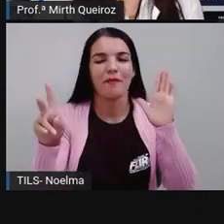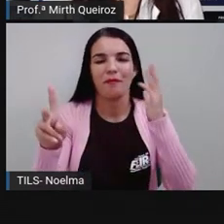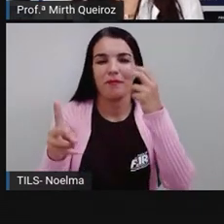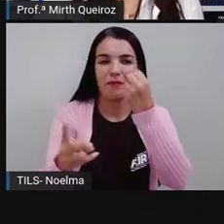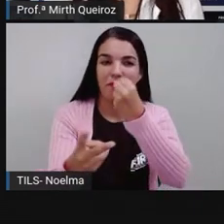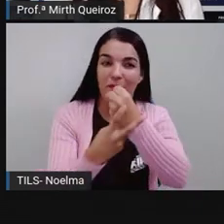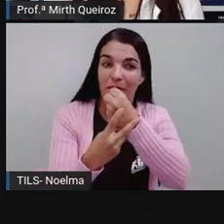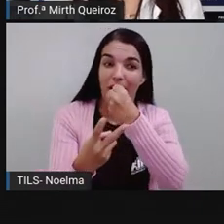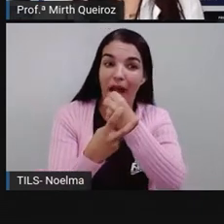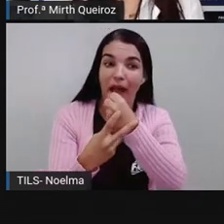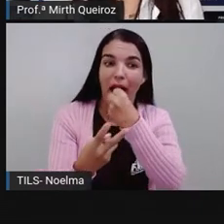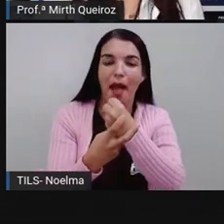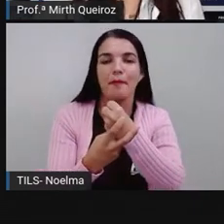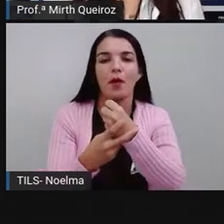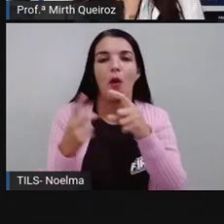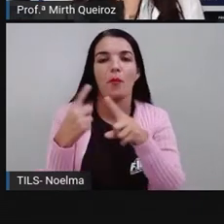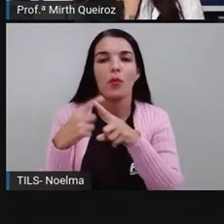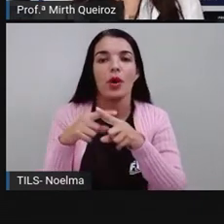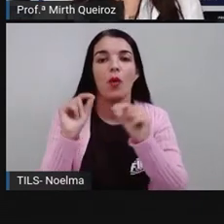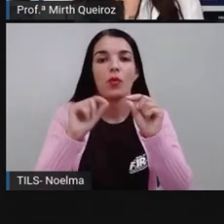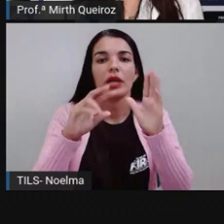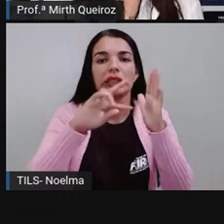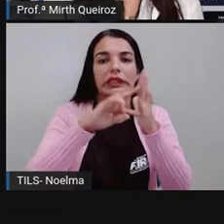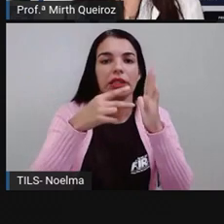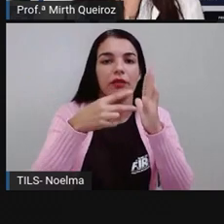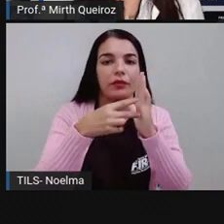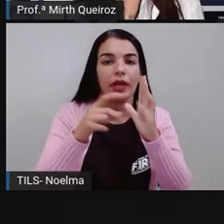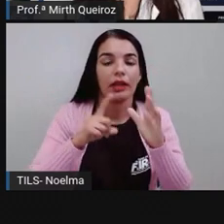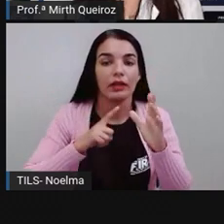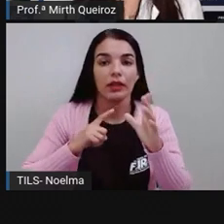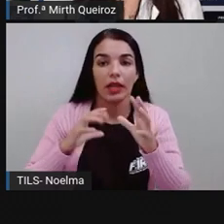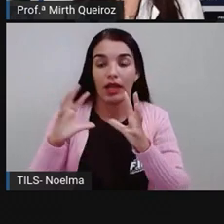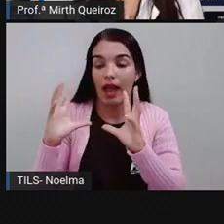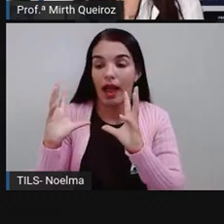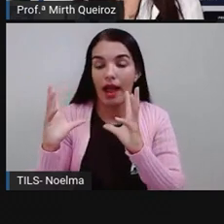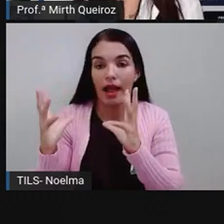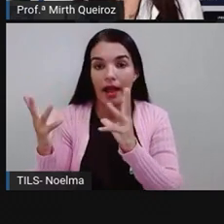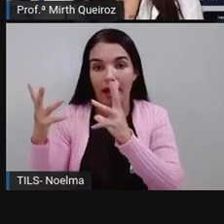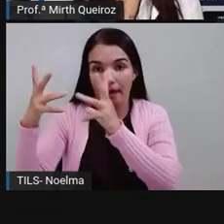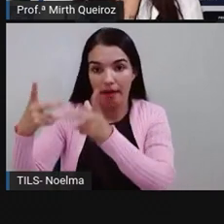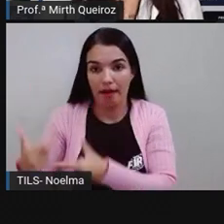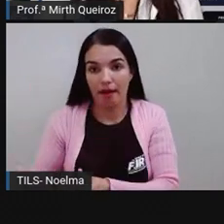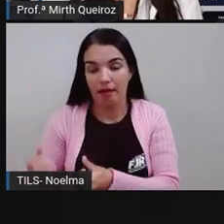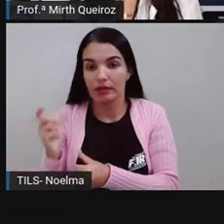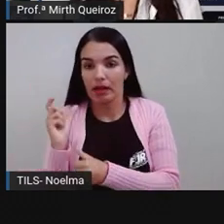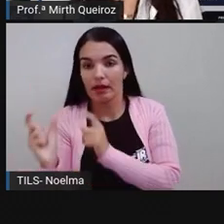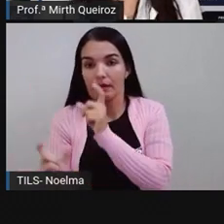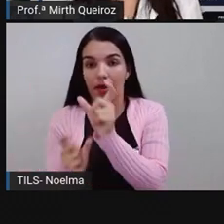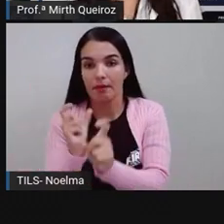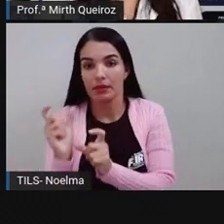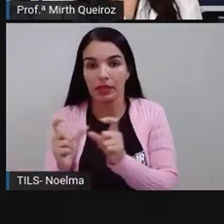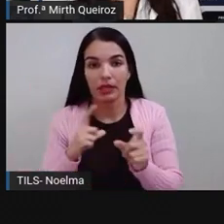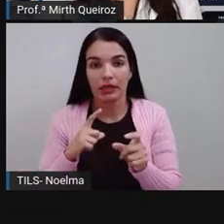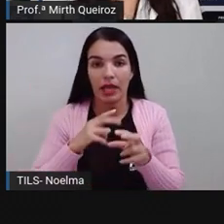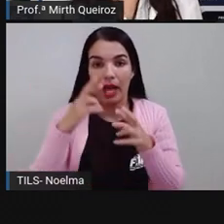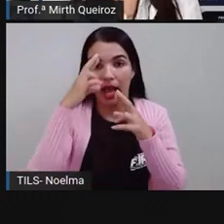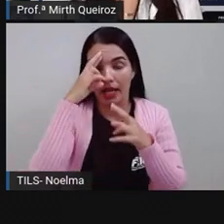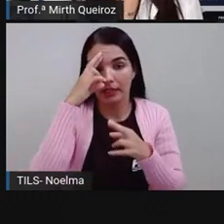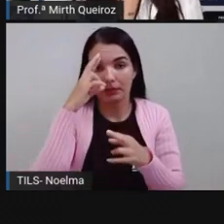Os verbos, eles constituem uma classe gramatical que é responsável por expressar uma ação,